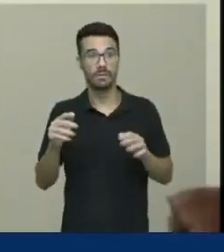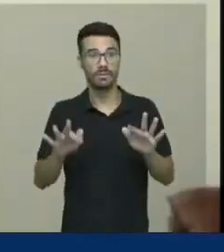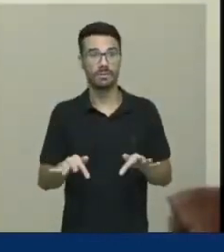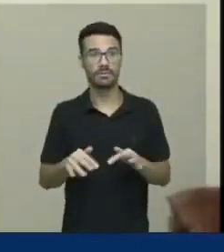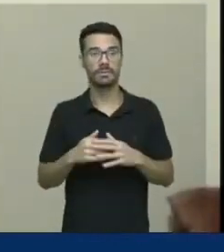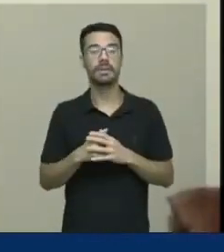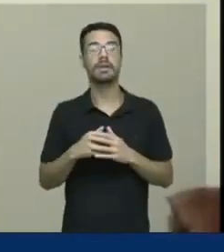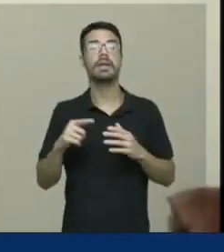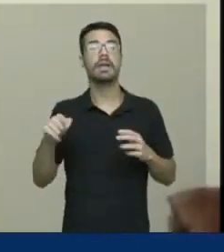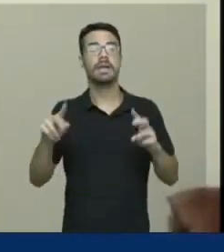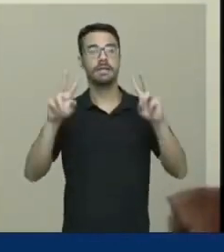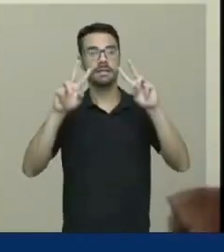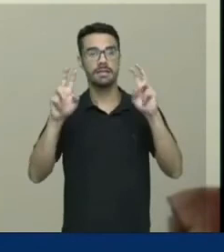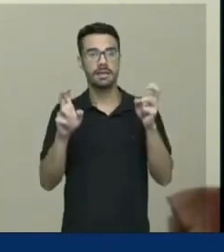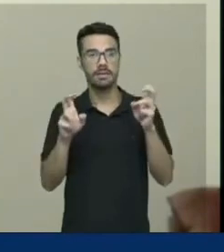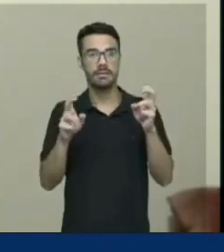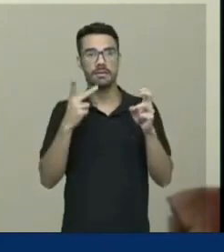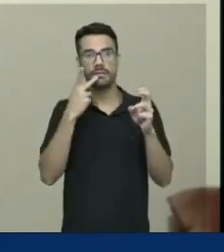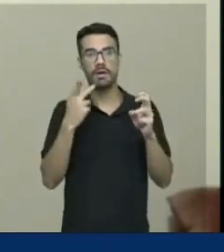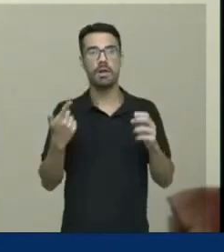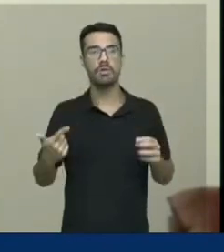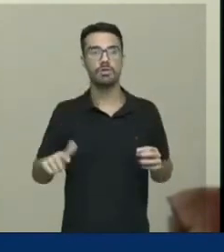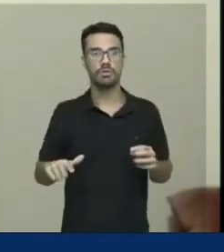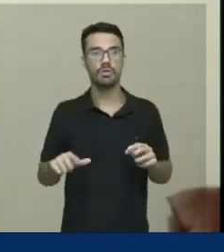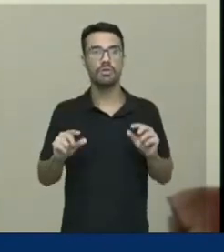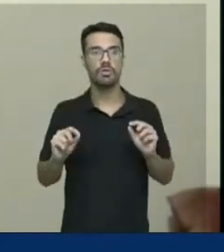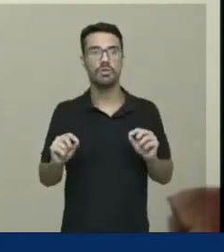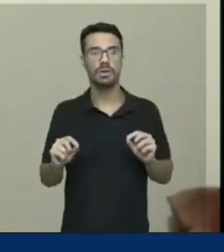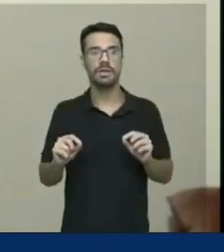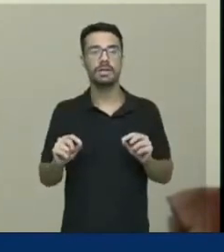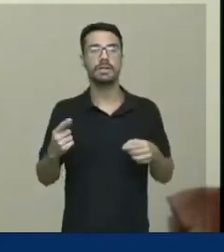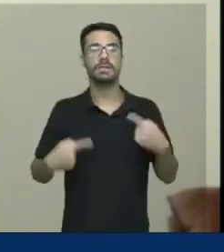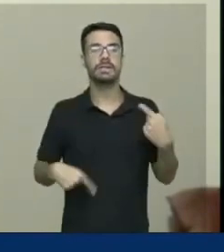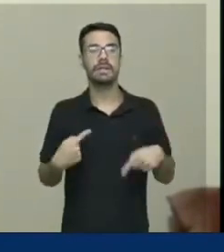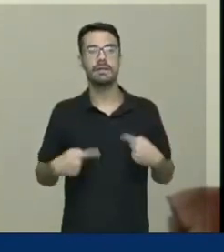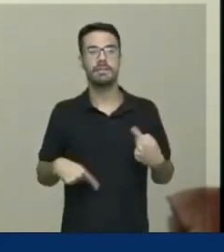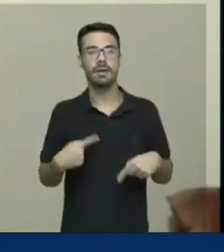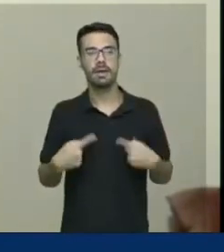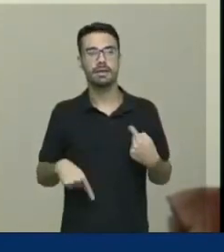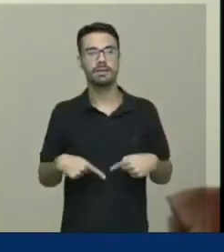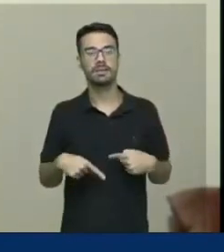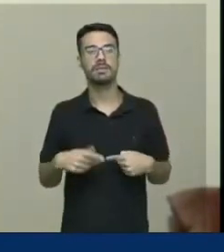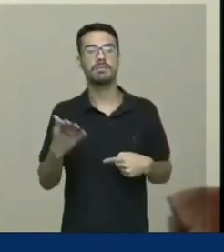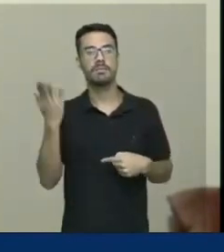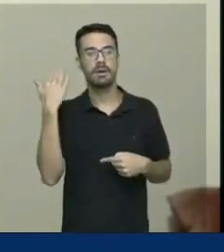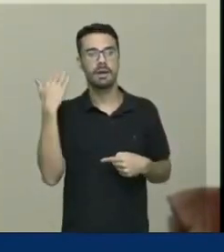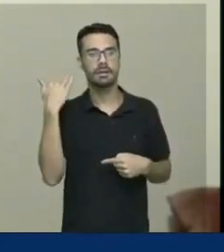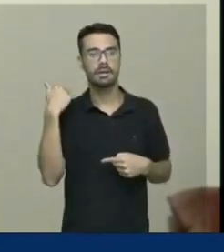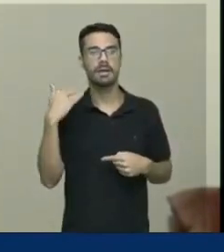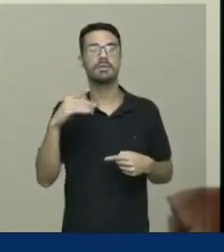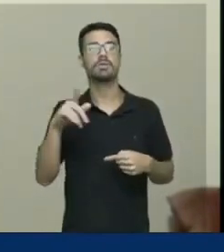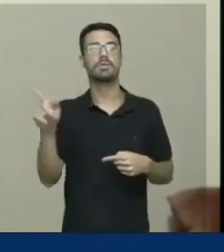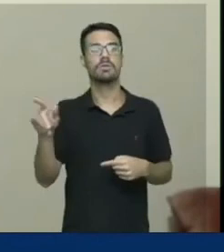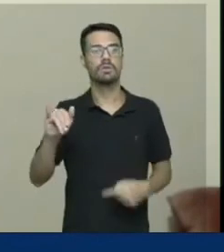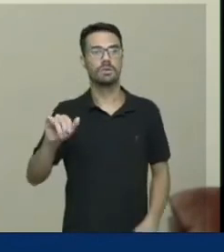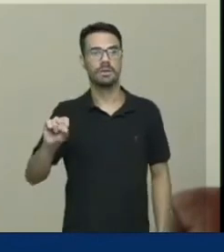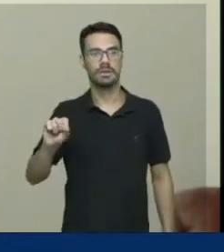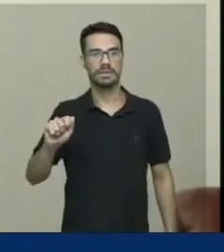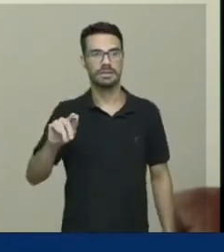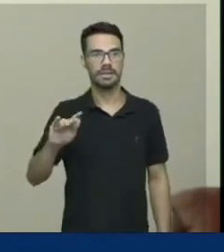e com esse tema que eu volto a trazer à tona aqui, que foi levantado pelo ex-colega de conselho, Isaías,